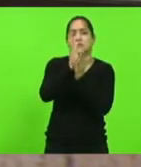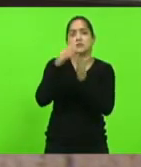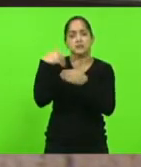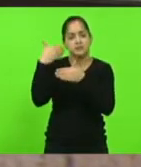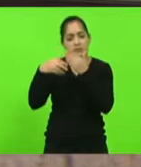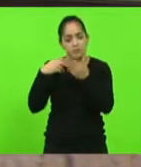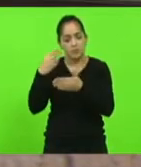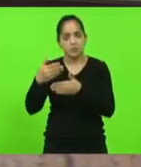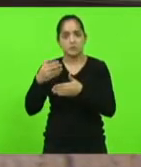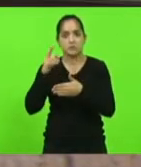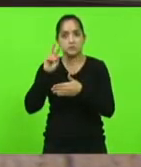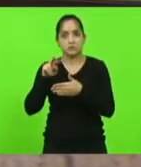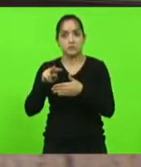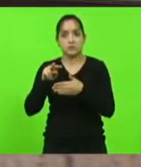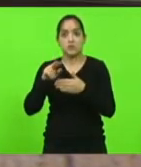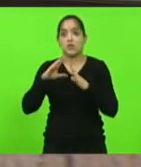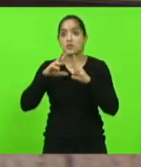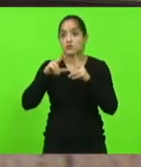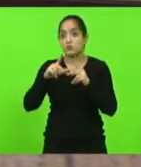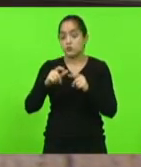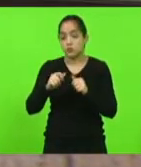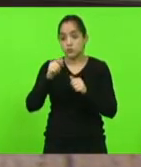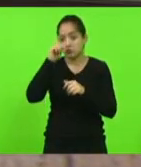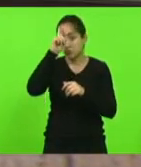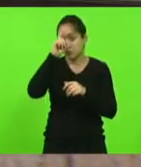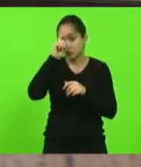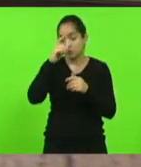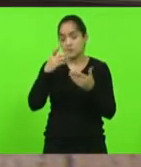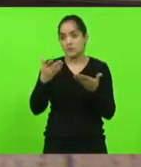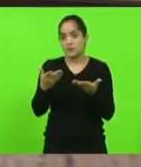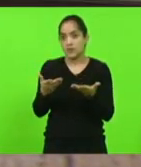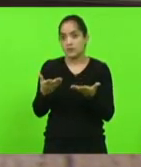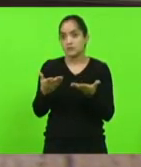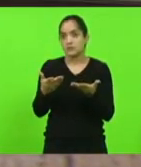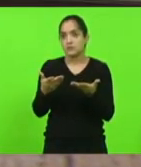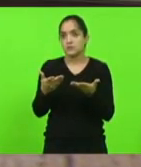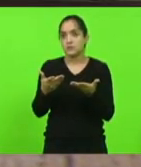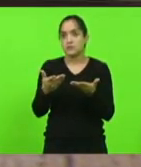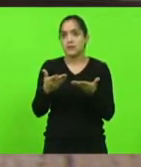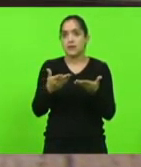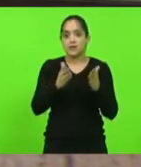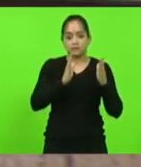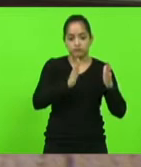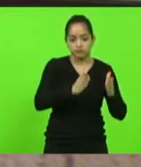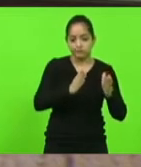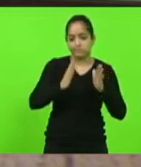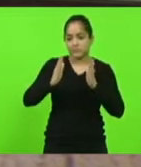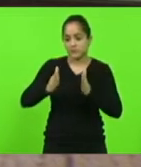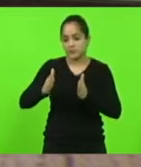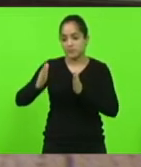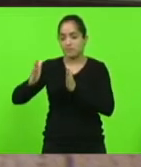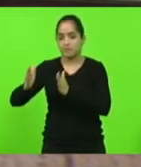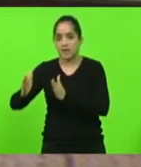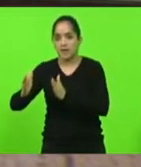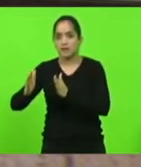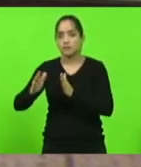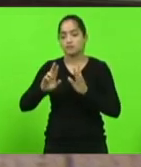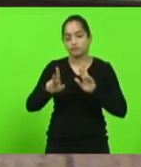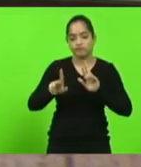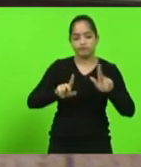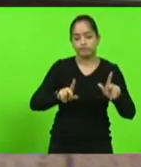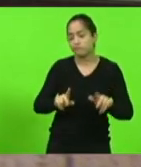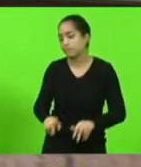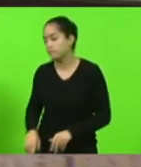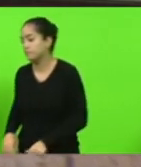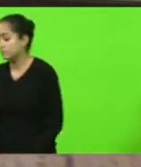todos os hospitais hoje tem uma forma de triagem para saber diferenciar o